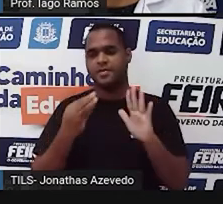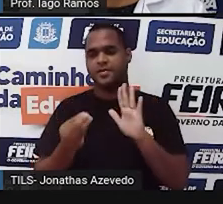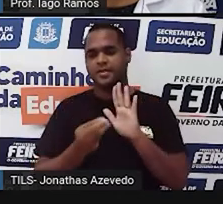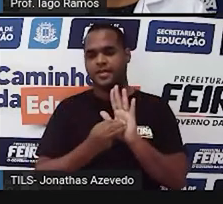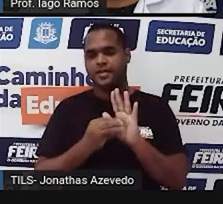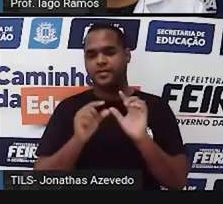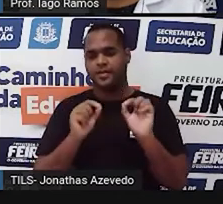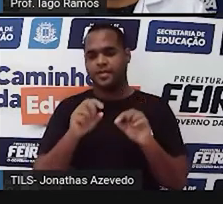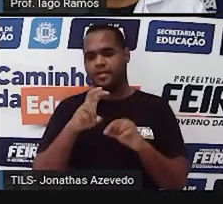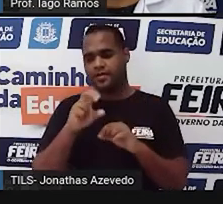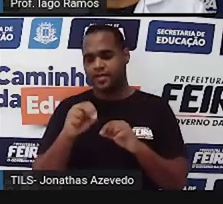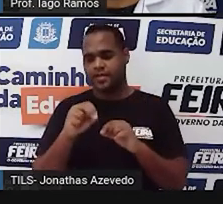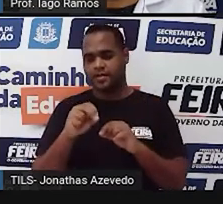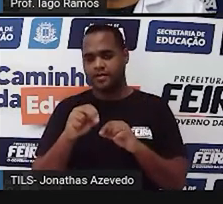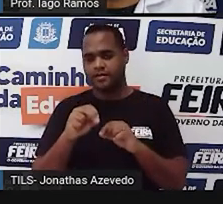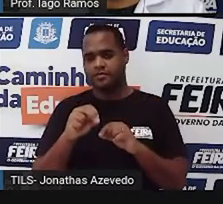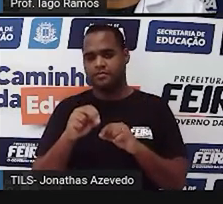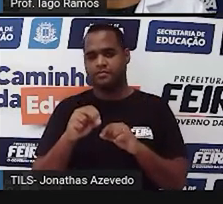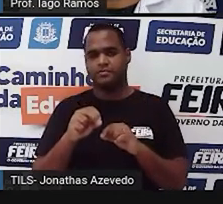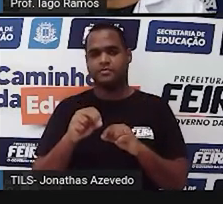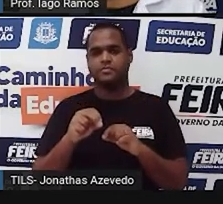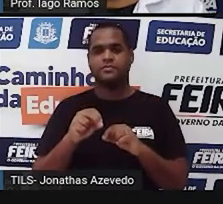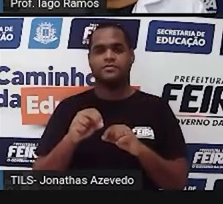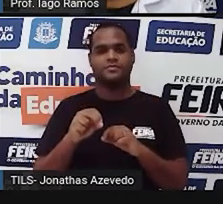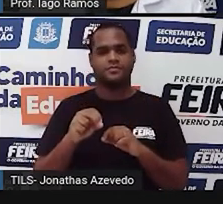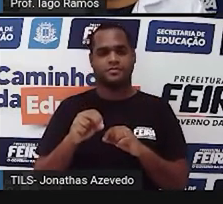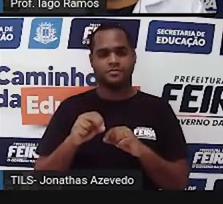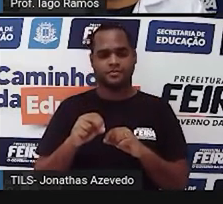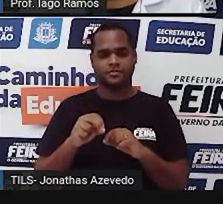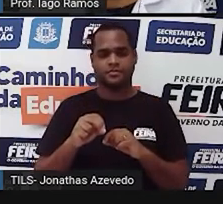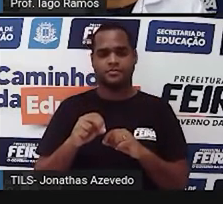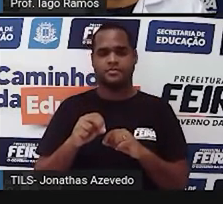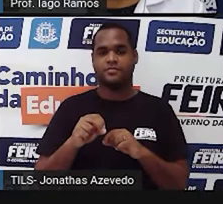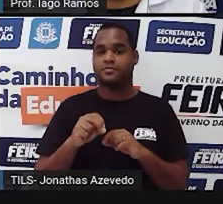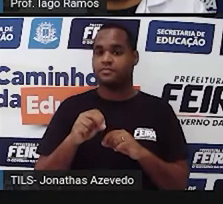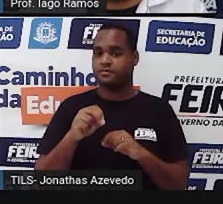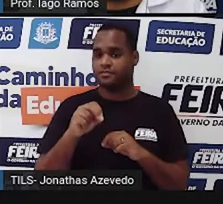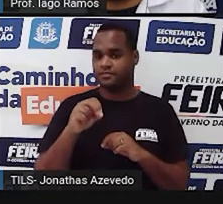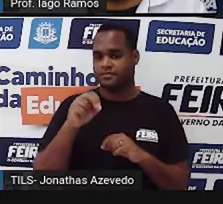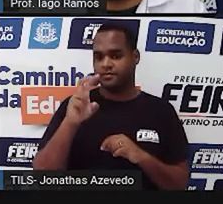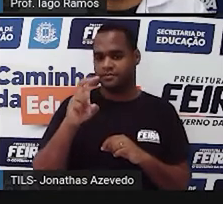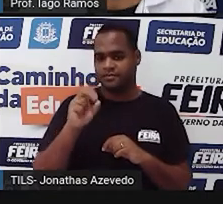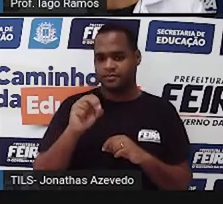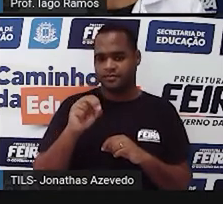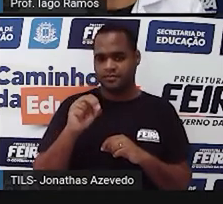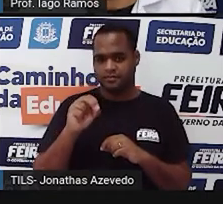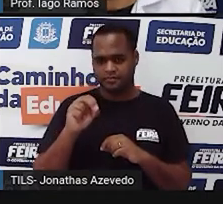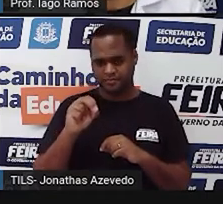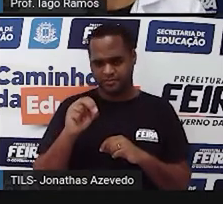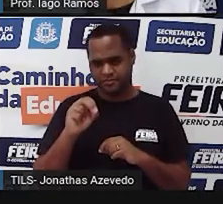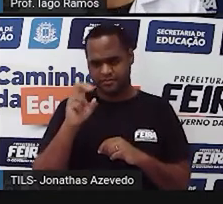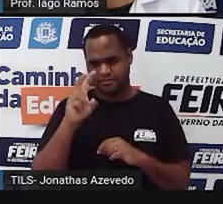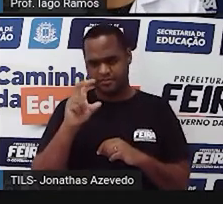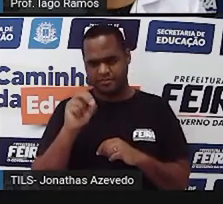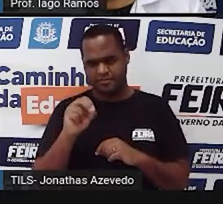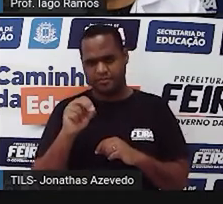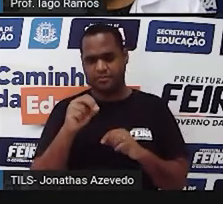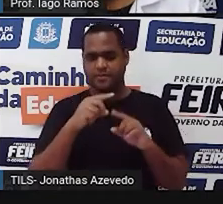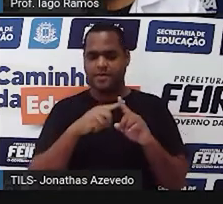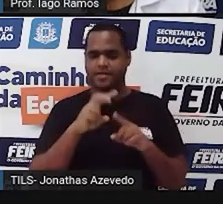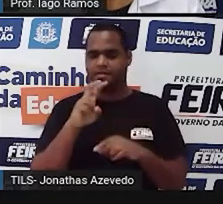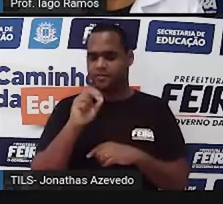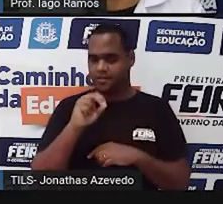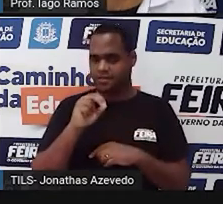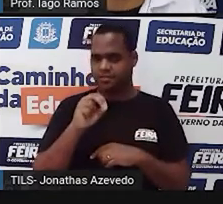50. Por quê, professor? Porque 50 mais 50